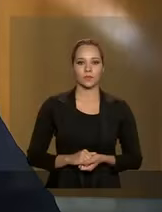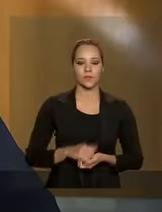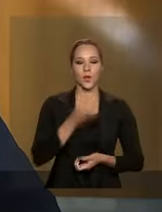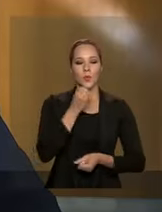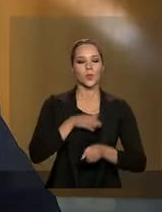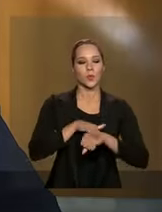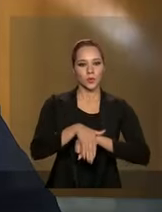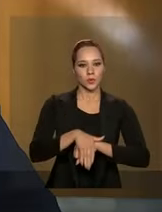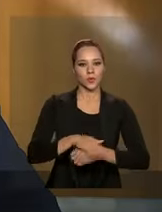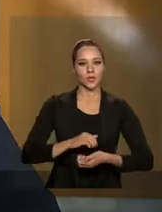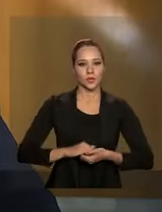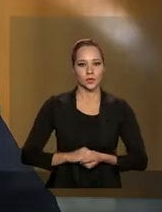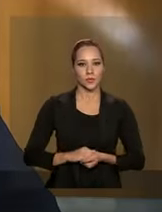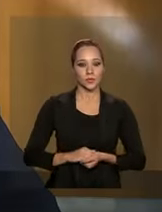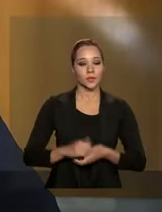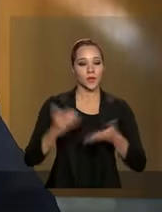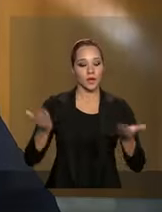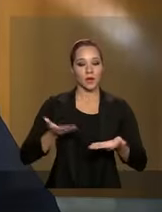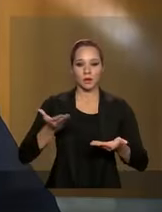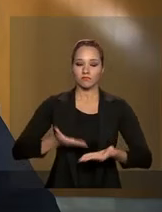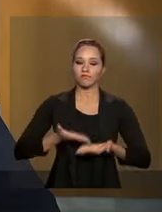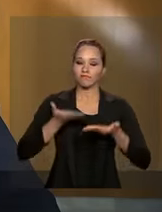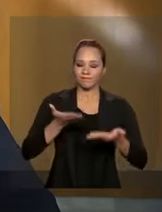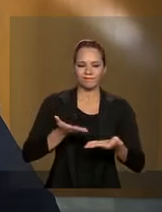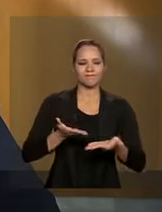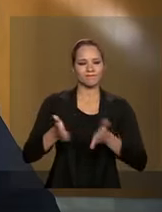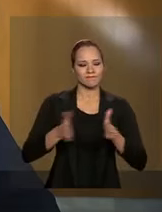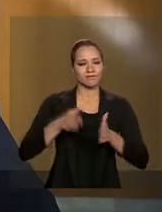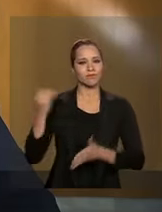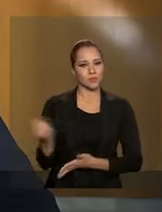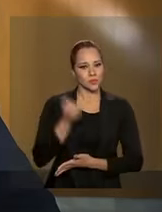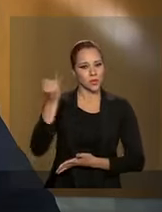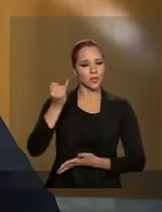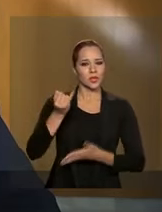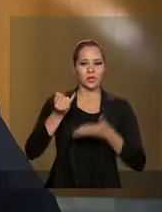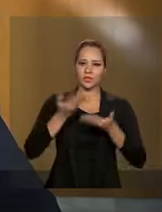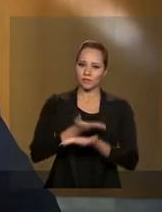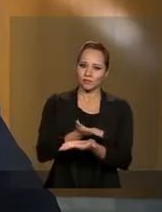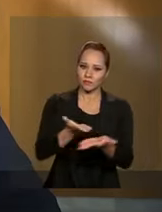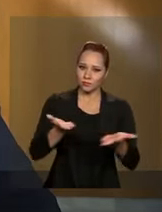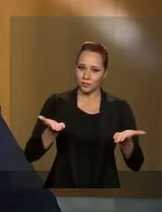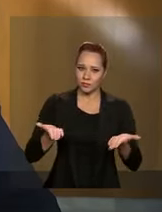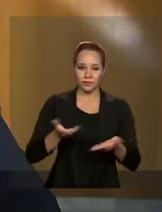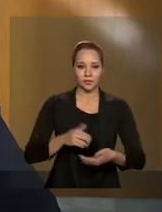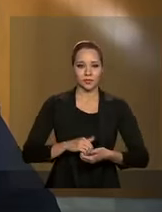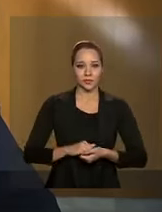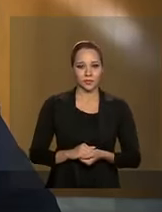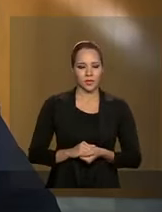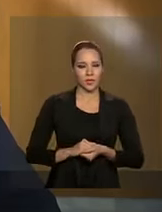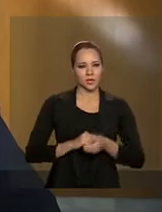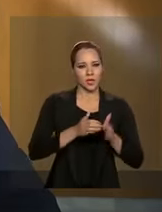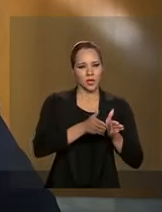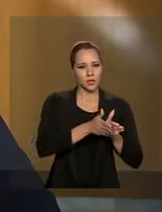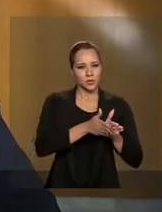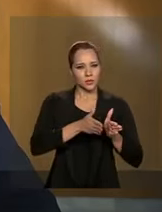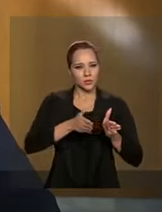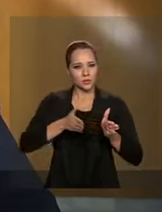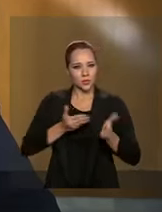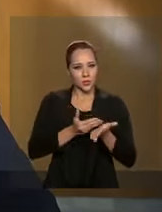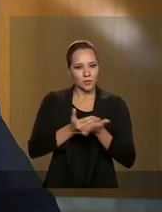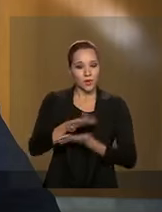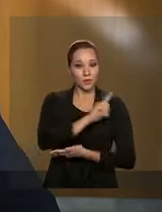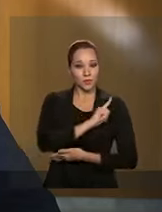Boa noite. Venho, nesse momento importante, me dirigir a todos vocês. Desde o início do governo,